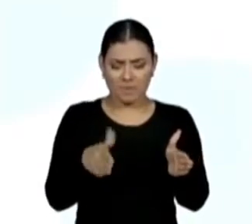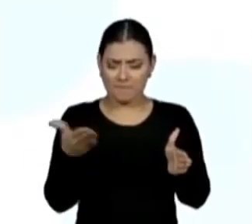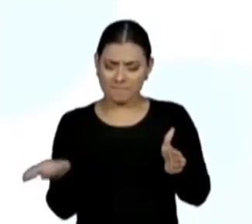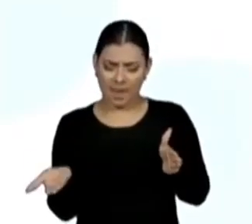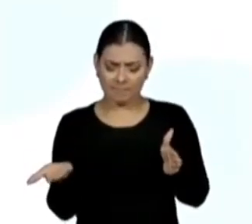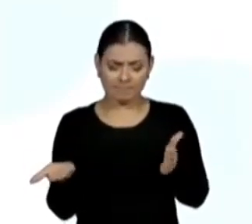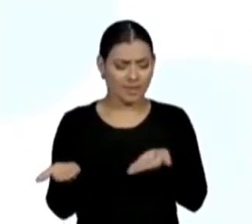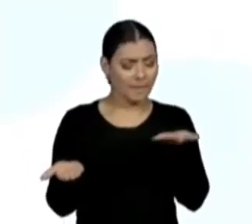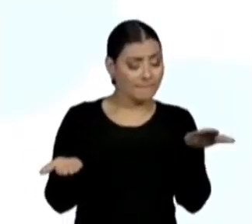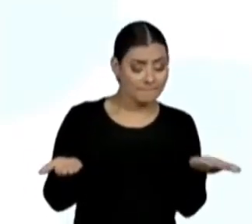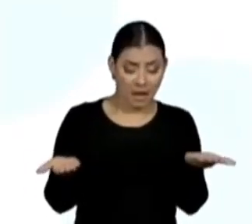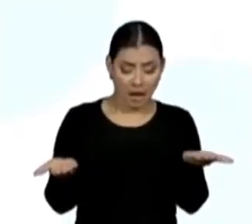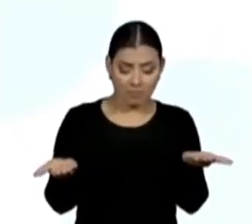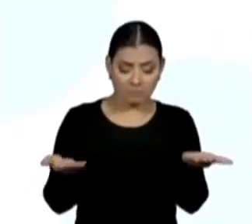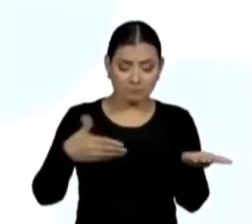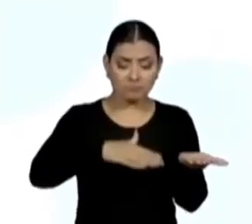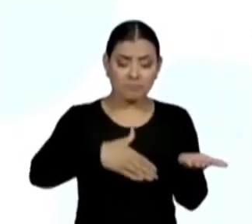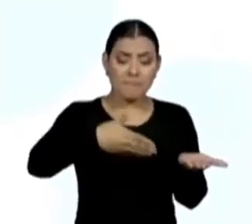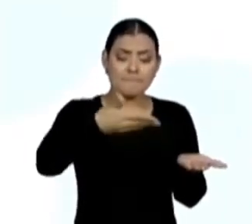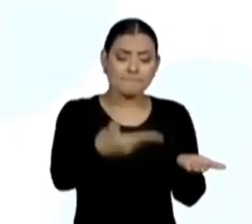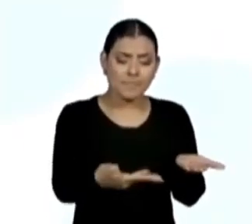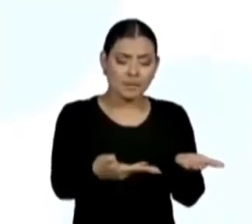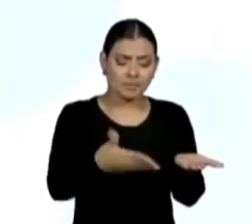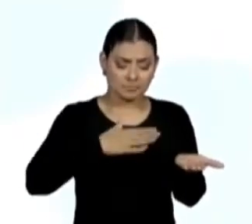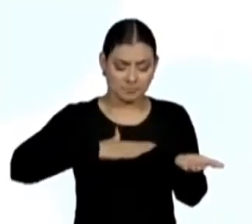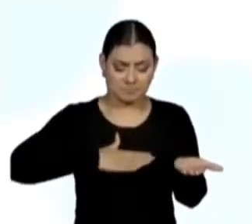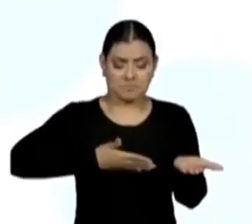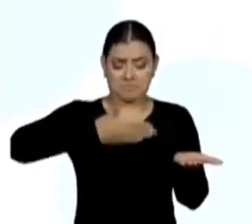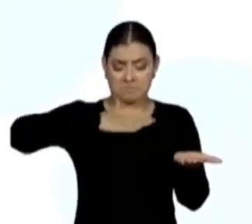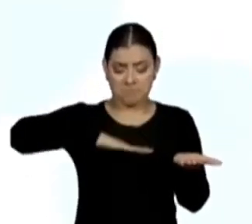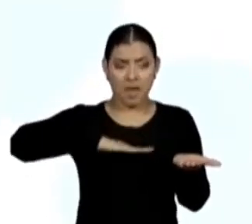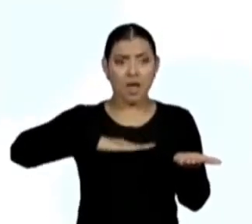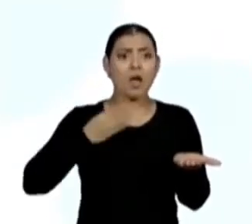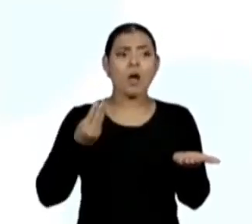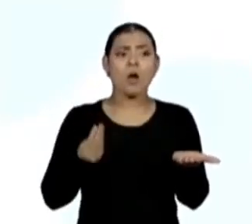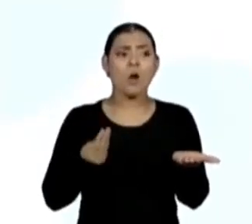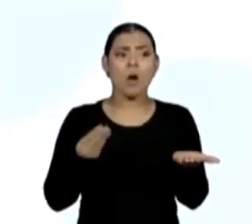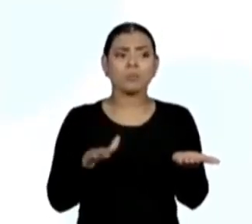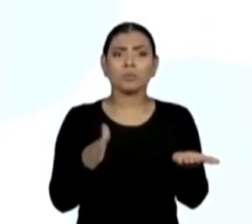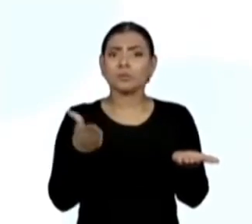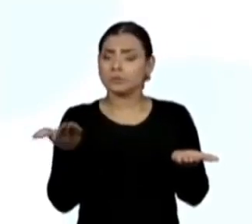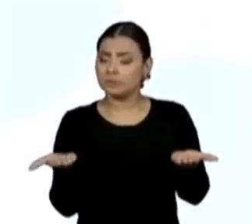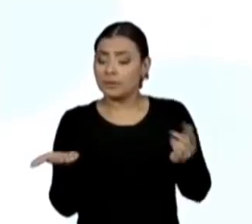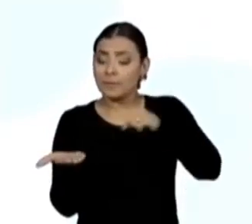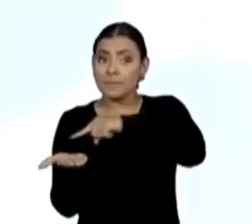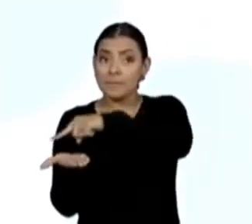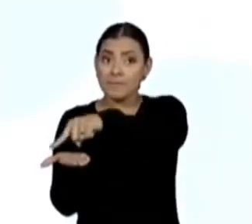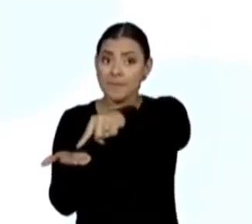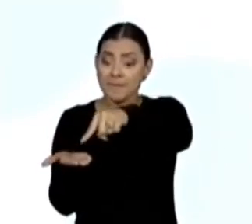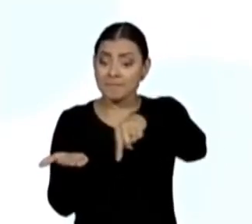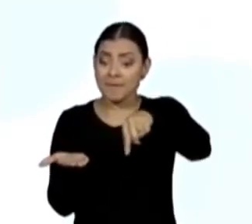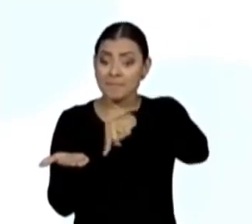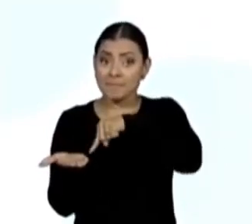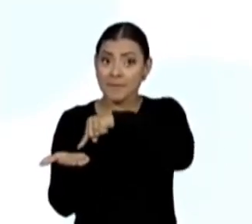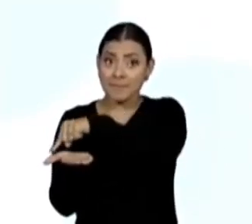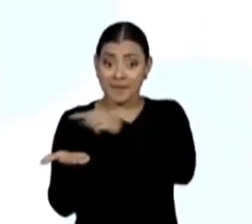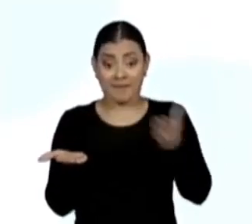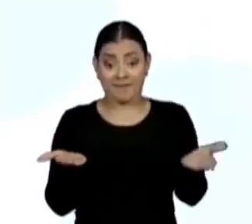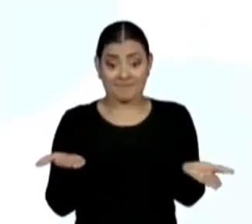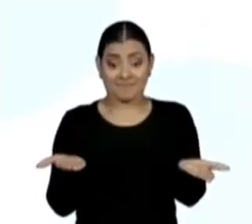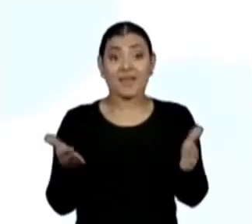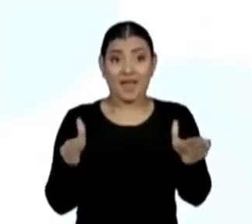essa caixa deverá ser montada e reconhecida. Eu quero dizer, ela deve ser uma caixa mesmo.